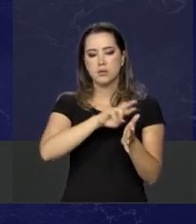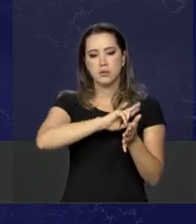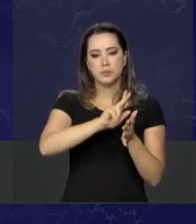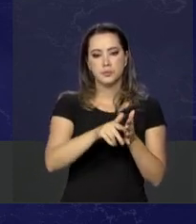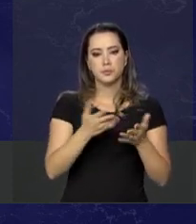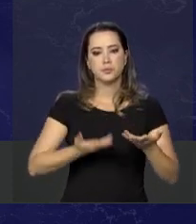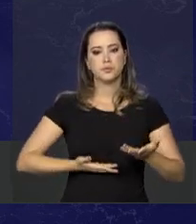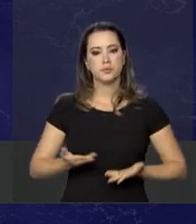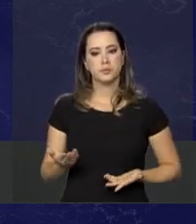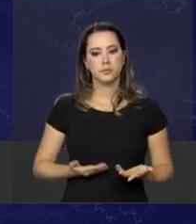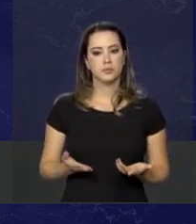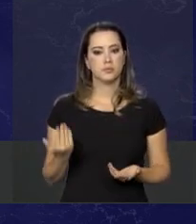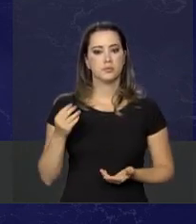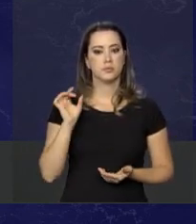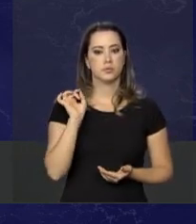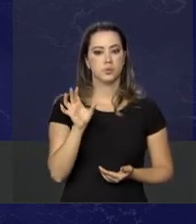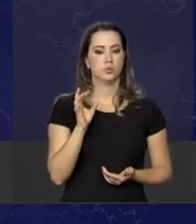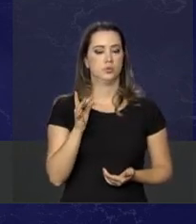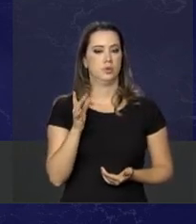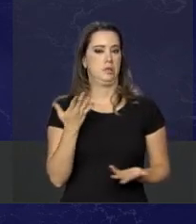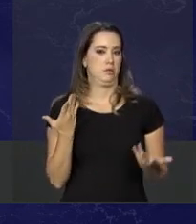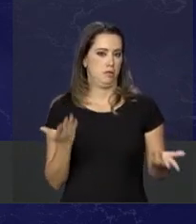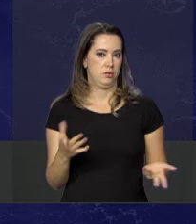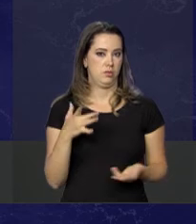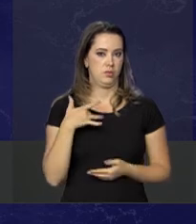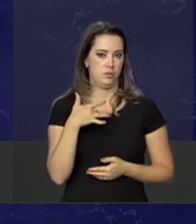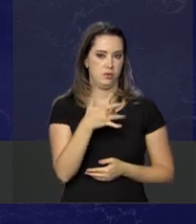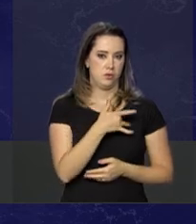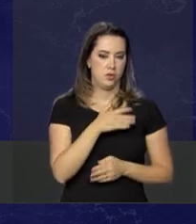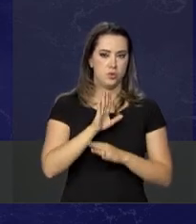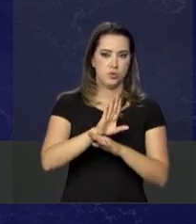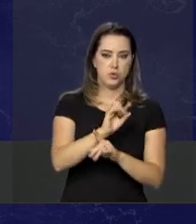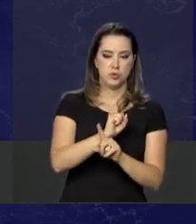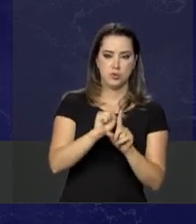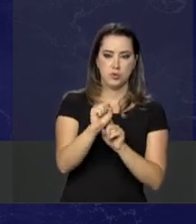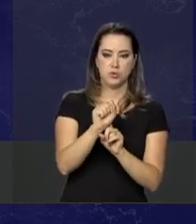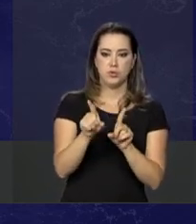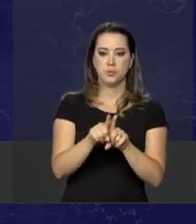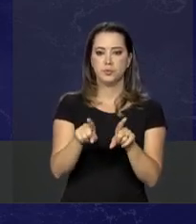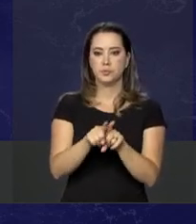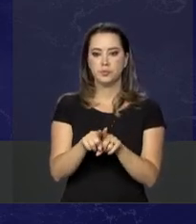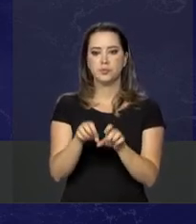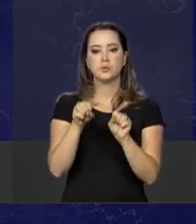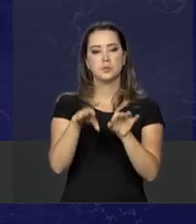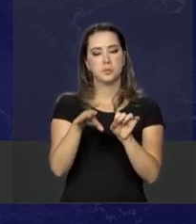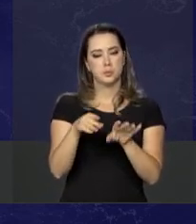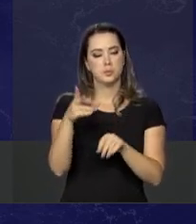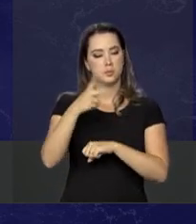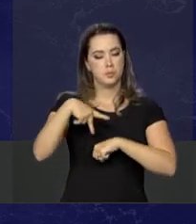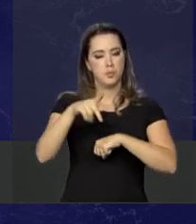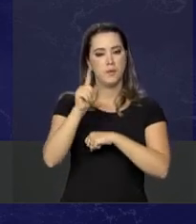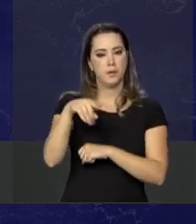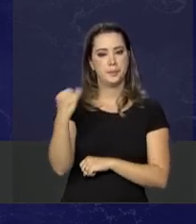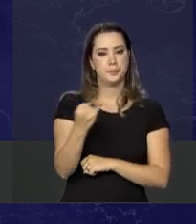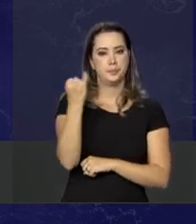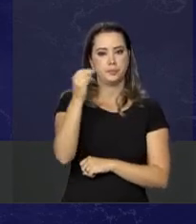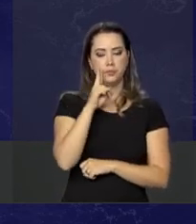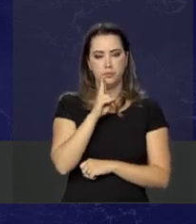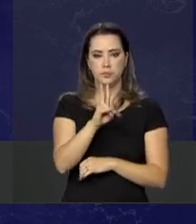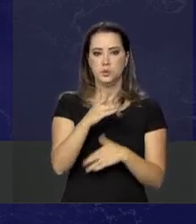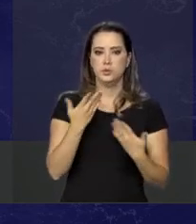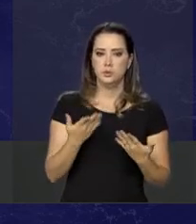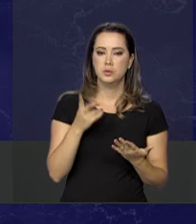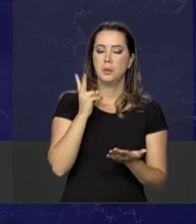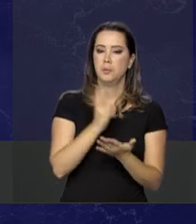serviços, tanto de saúde, quanto de assistência social, quanto de educação no país. É importante dizer que,